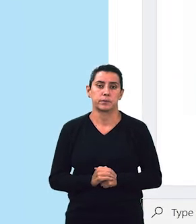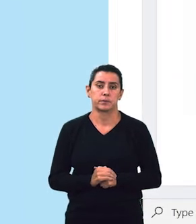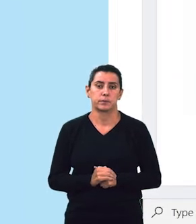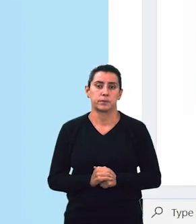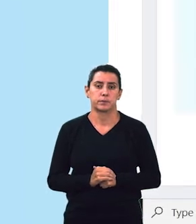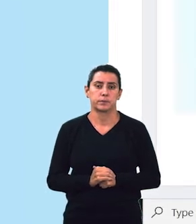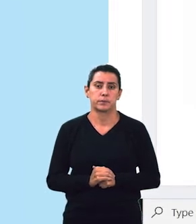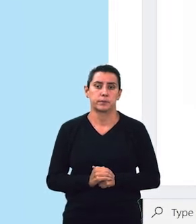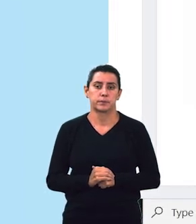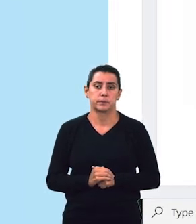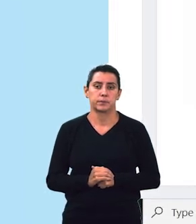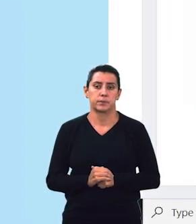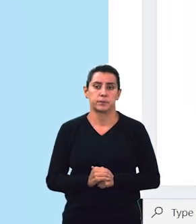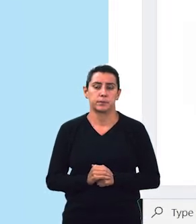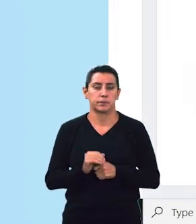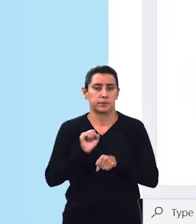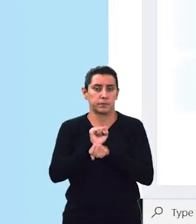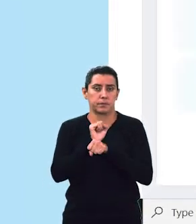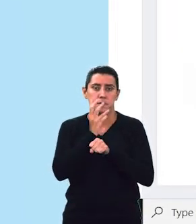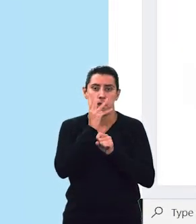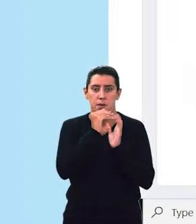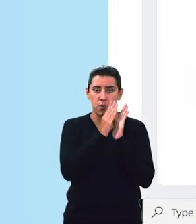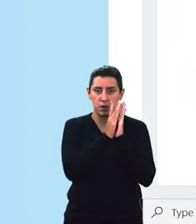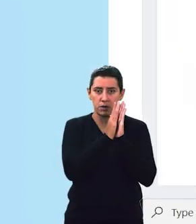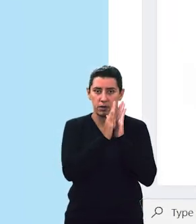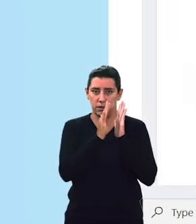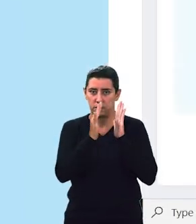Dava alguns segundinhos para se fazer a previsão.